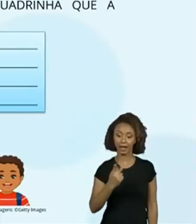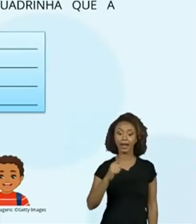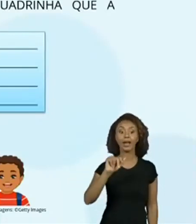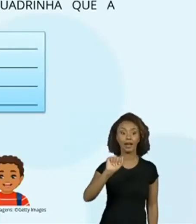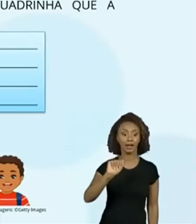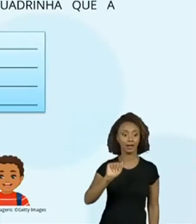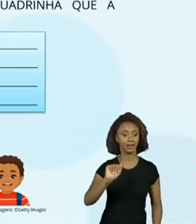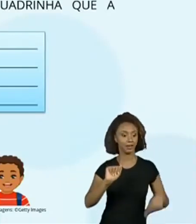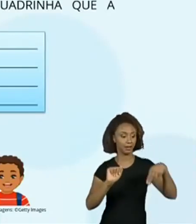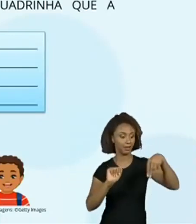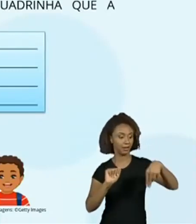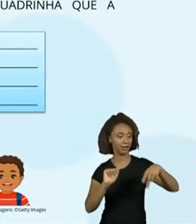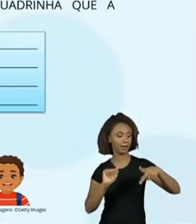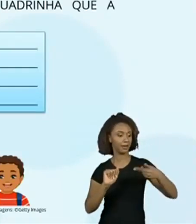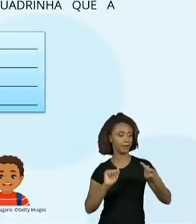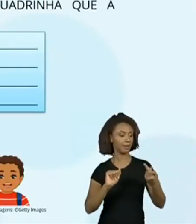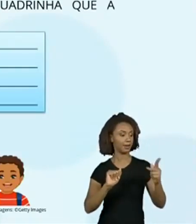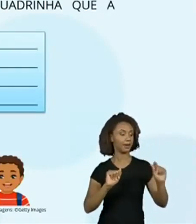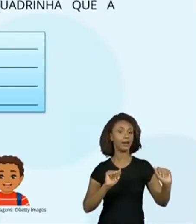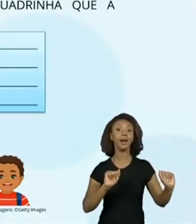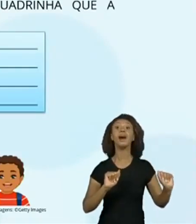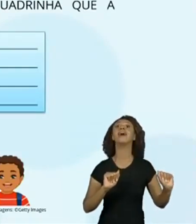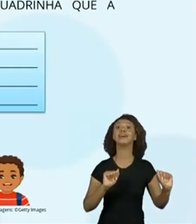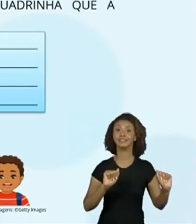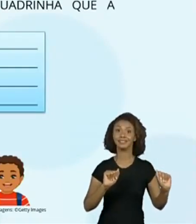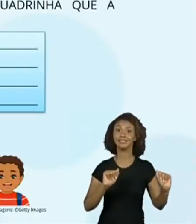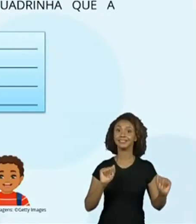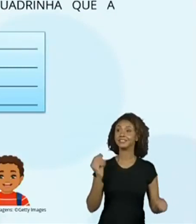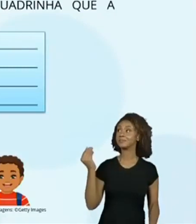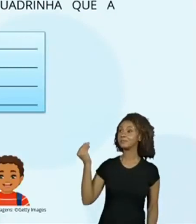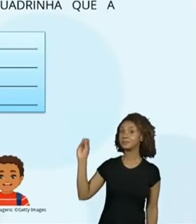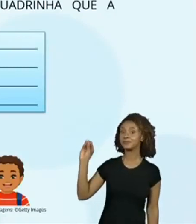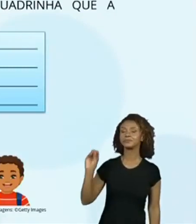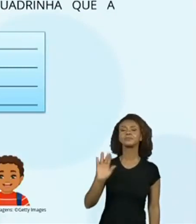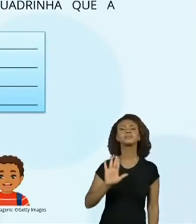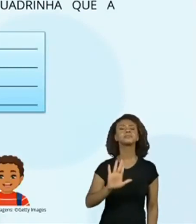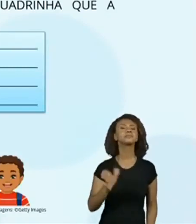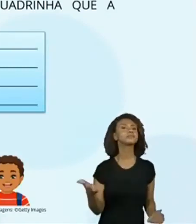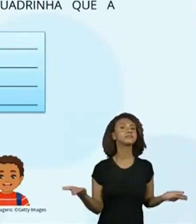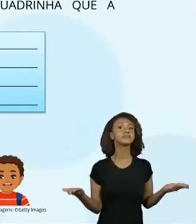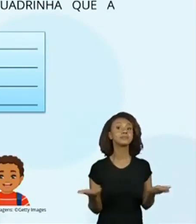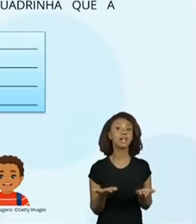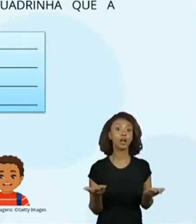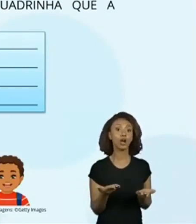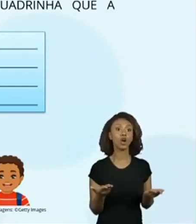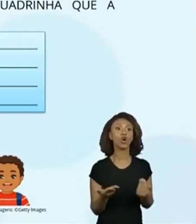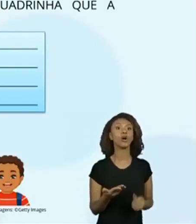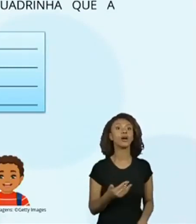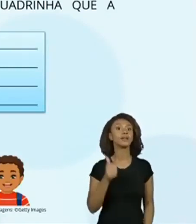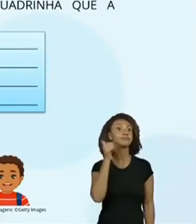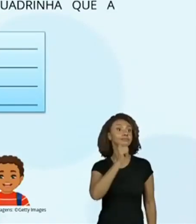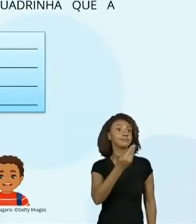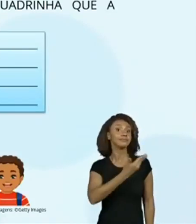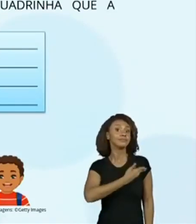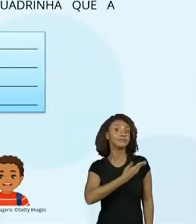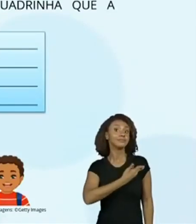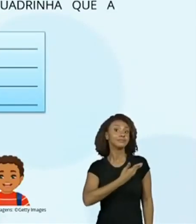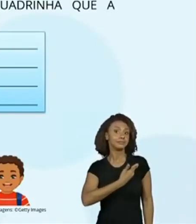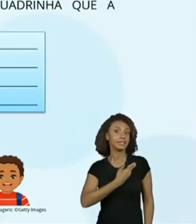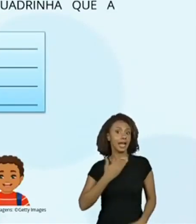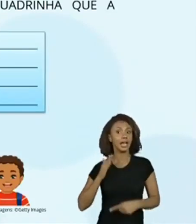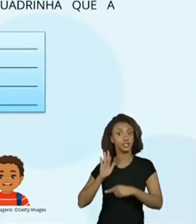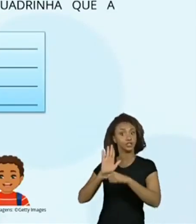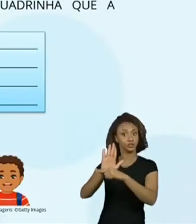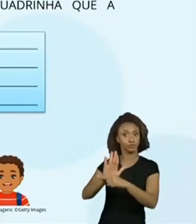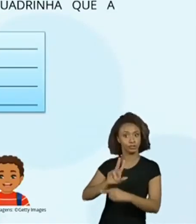e o A para fazer Minha. Minha. Agora, a gente tem uma amiguinha ajudando vocês. A gente